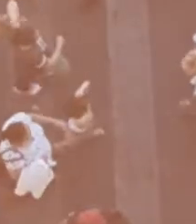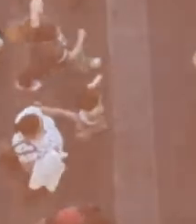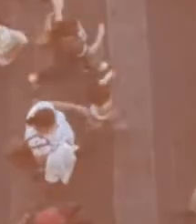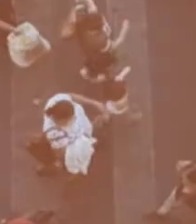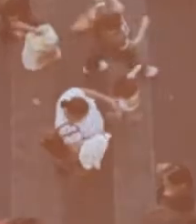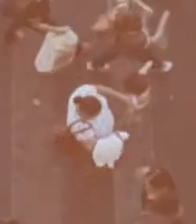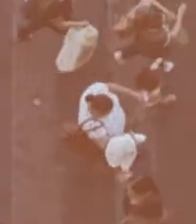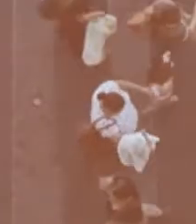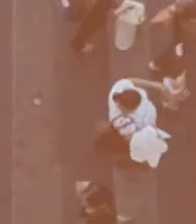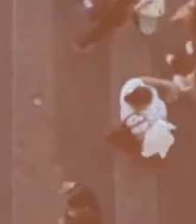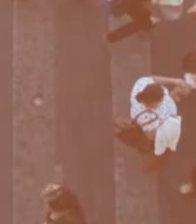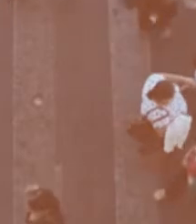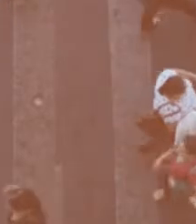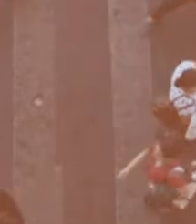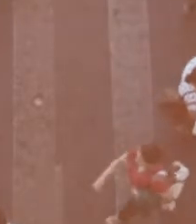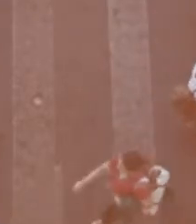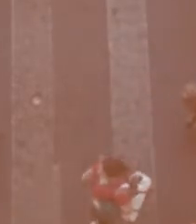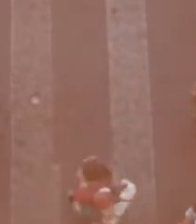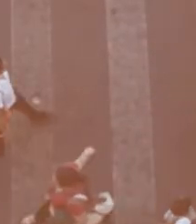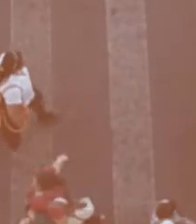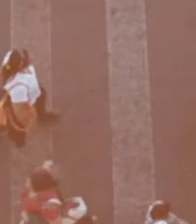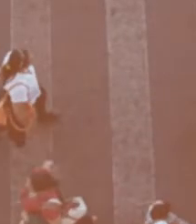Coelho E Transcrição